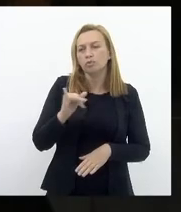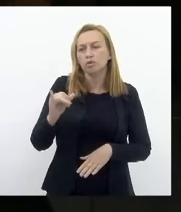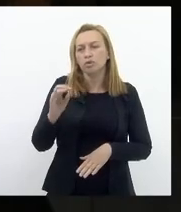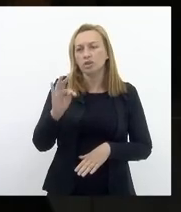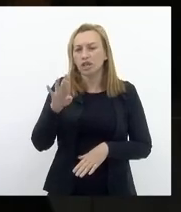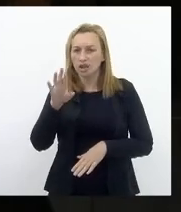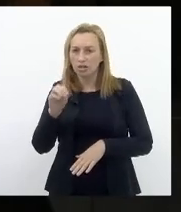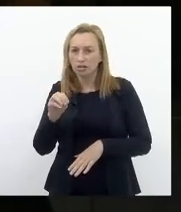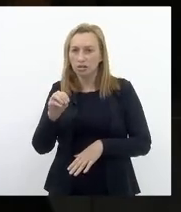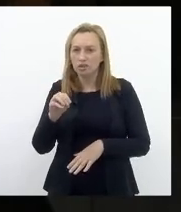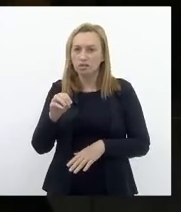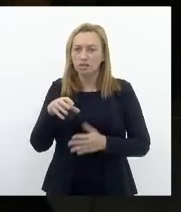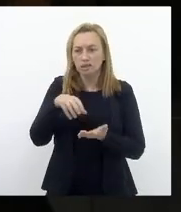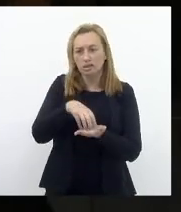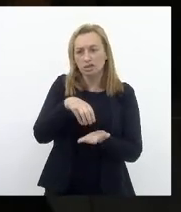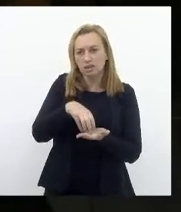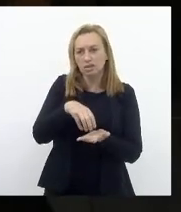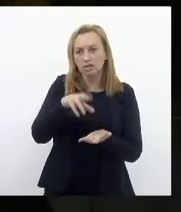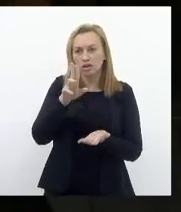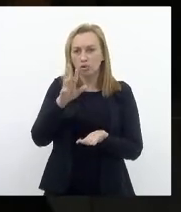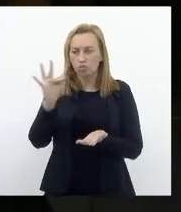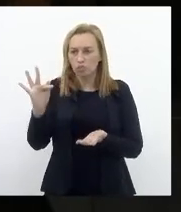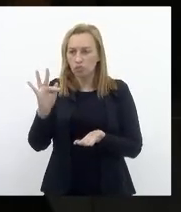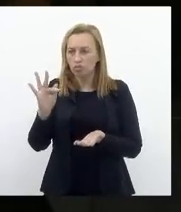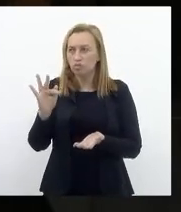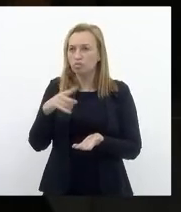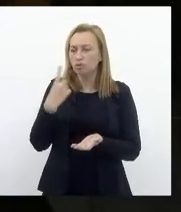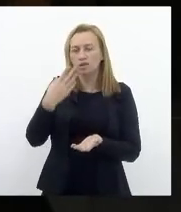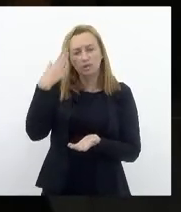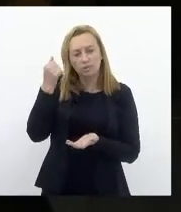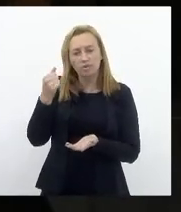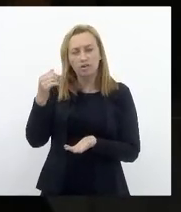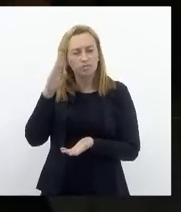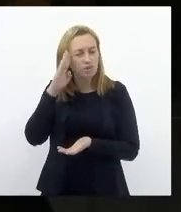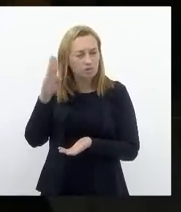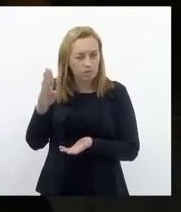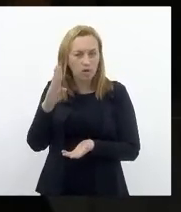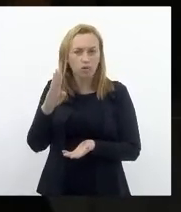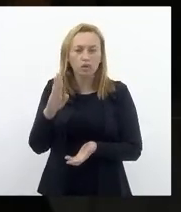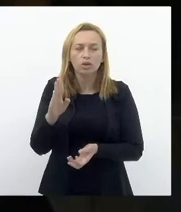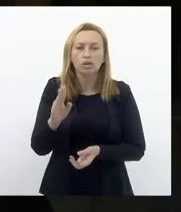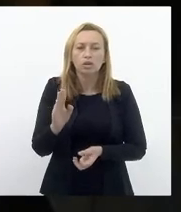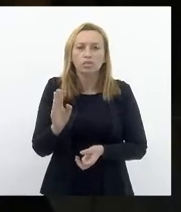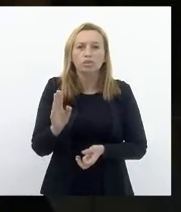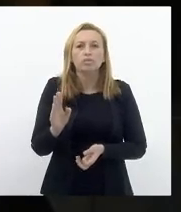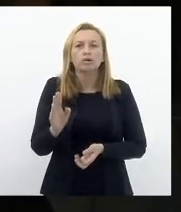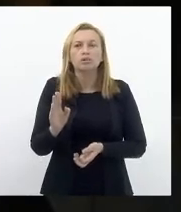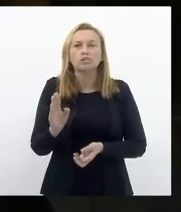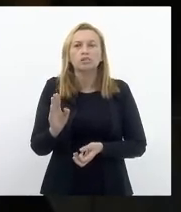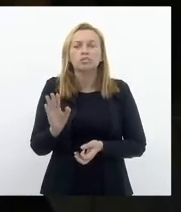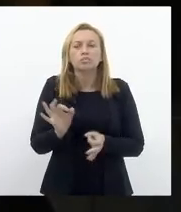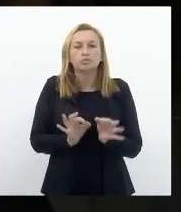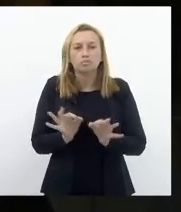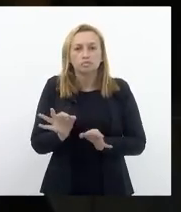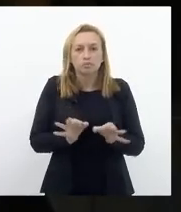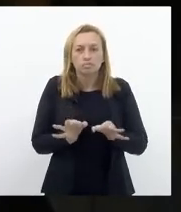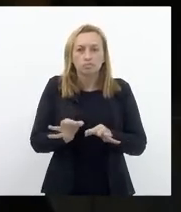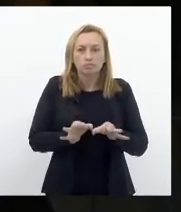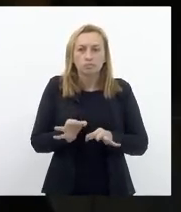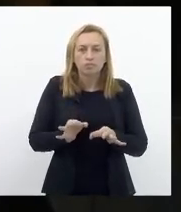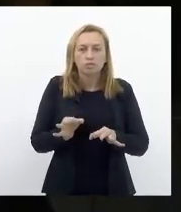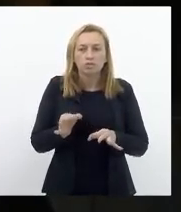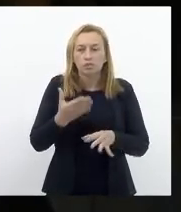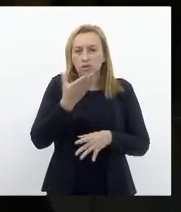Na UF O biotério Como sabemos Aqui É fundamental Para Preparar Os